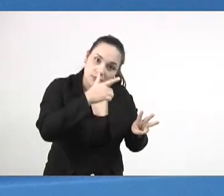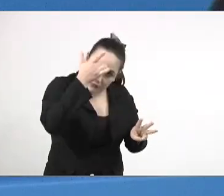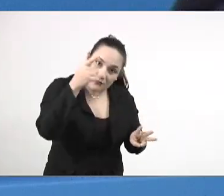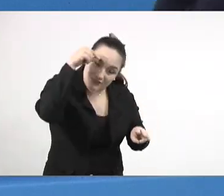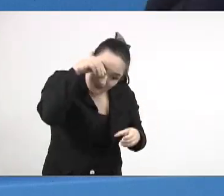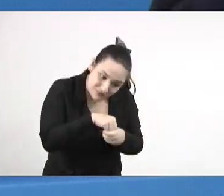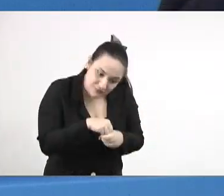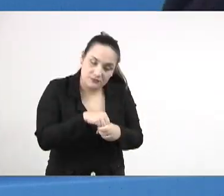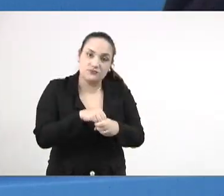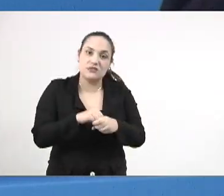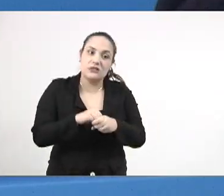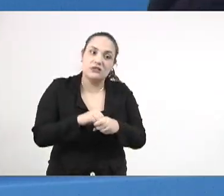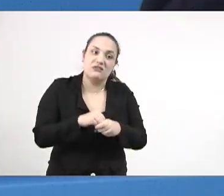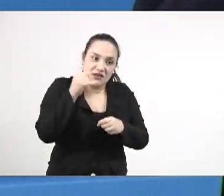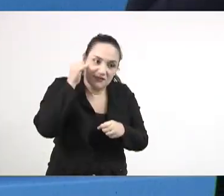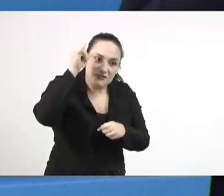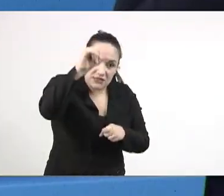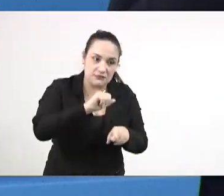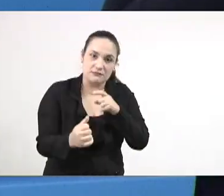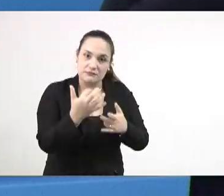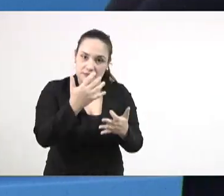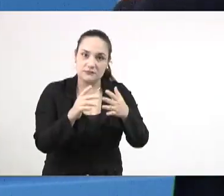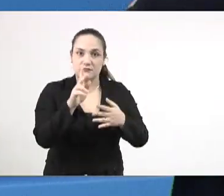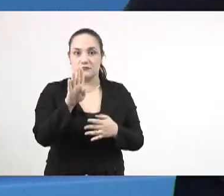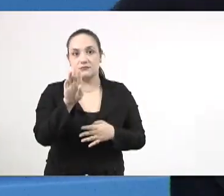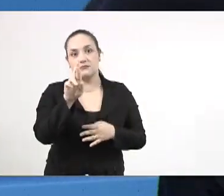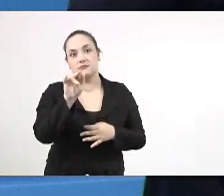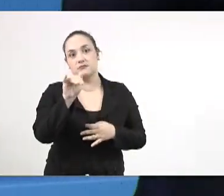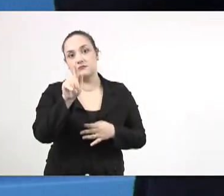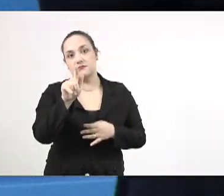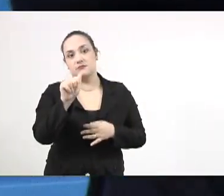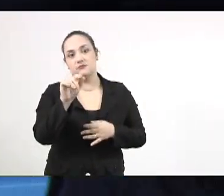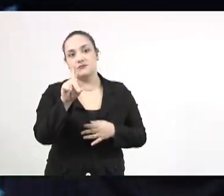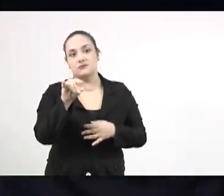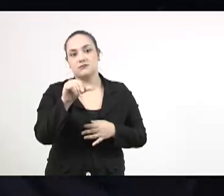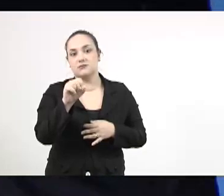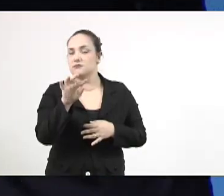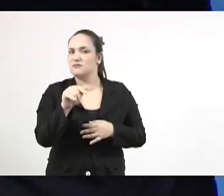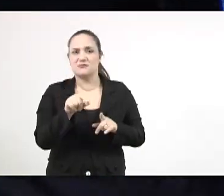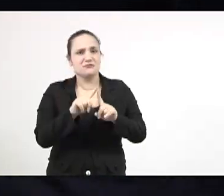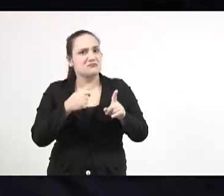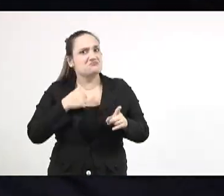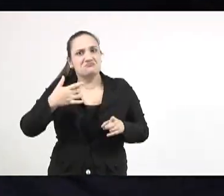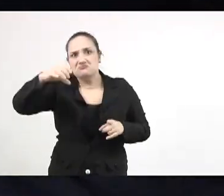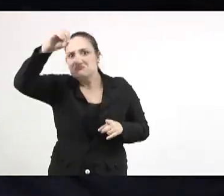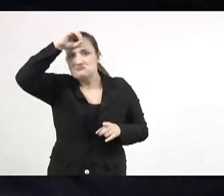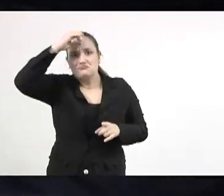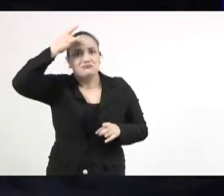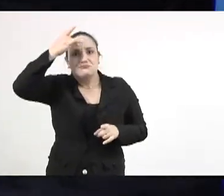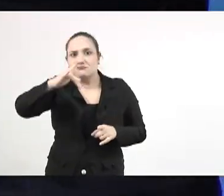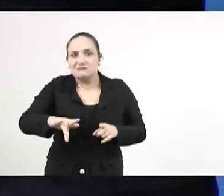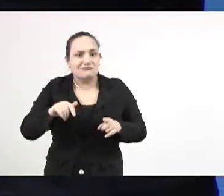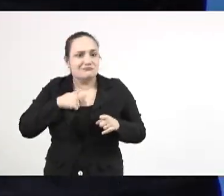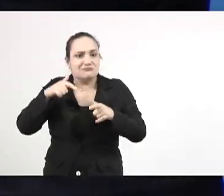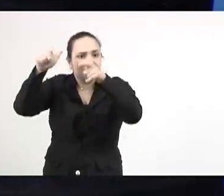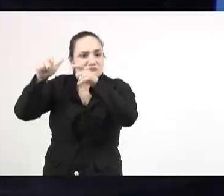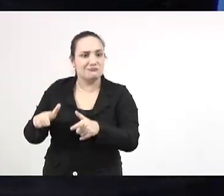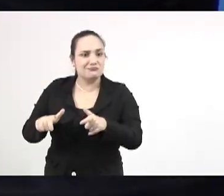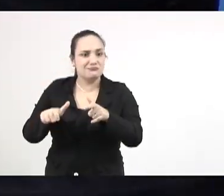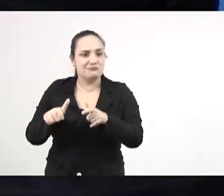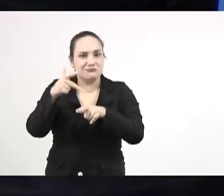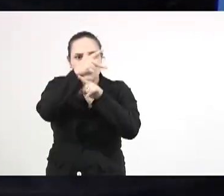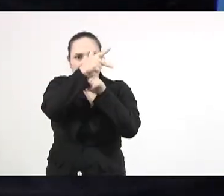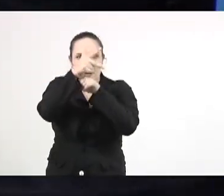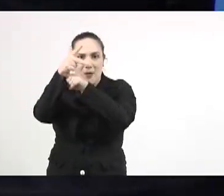combate aos incêndios. Mas eu confesso que eu não sabia, senhor presidente, dessa central aqui de